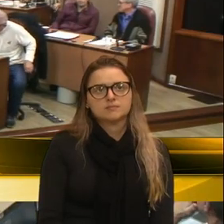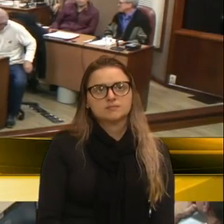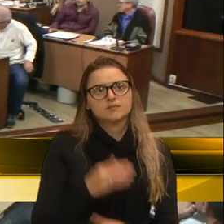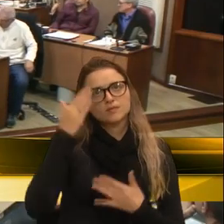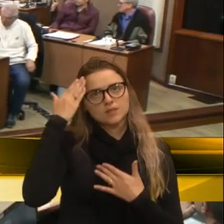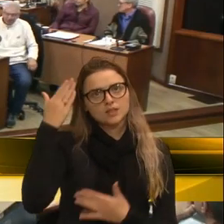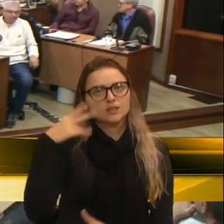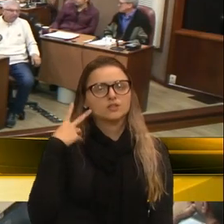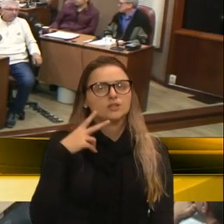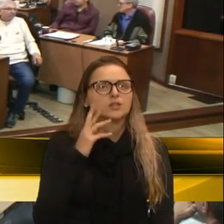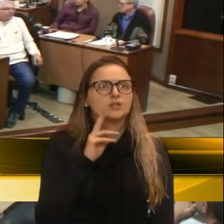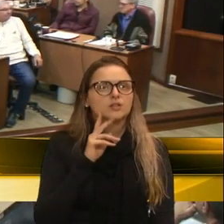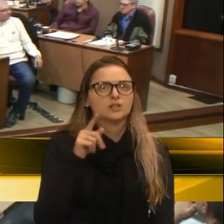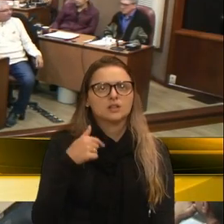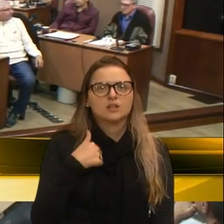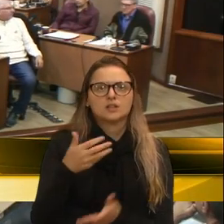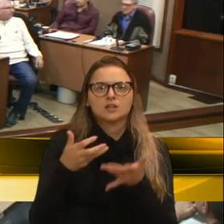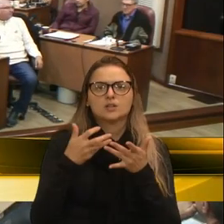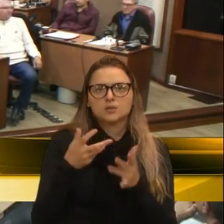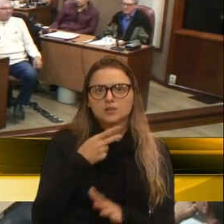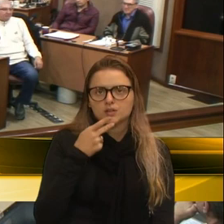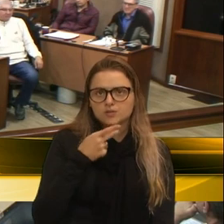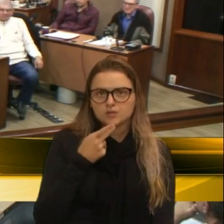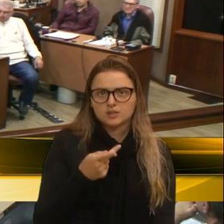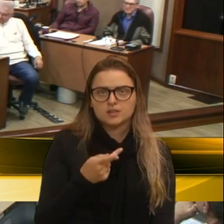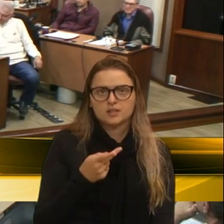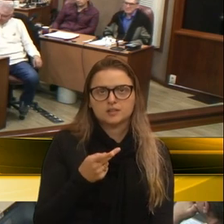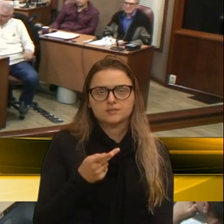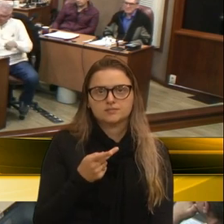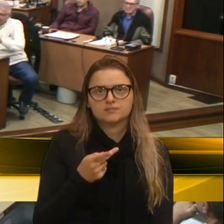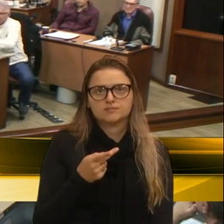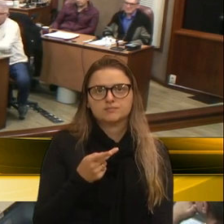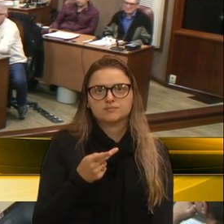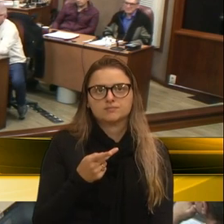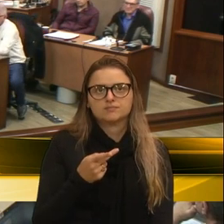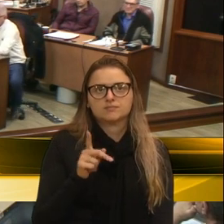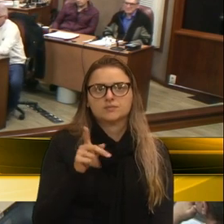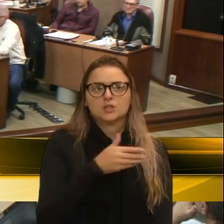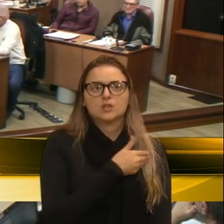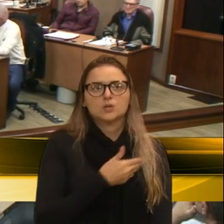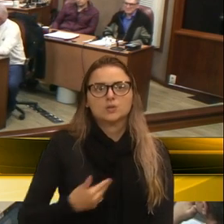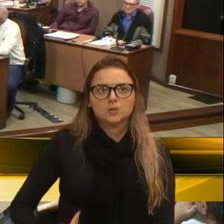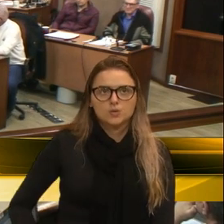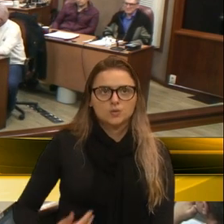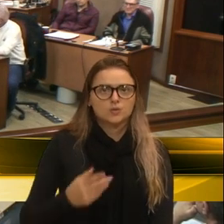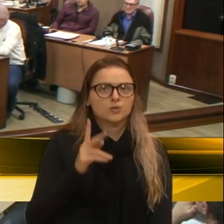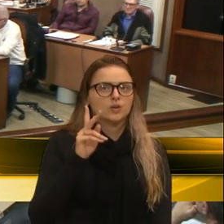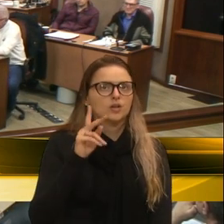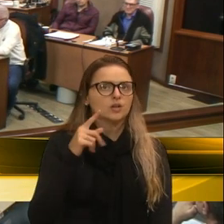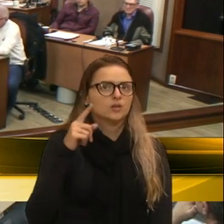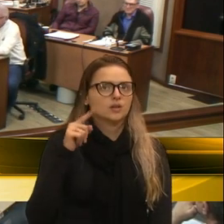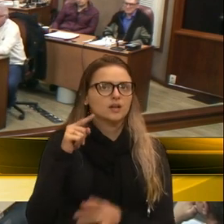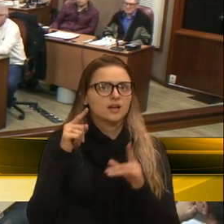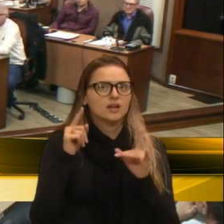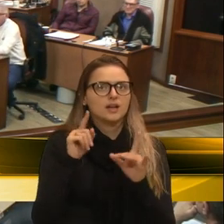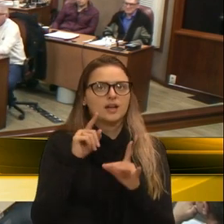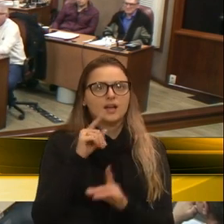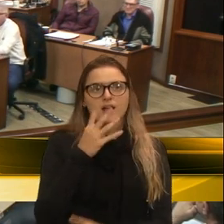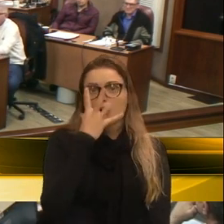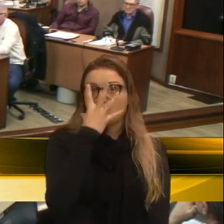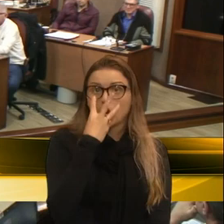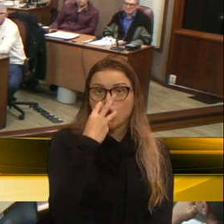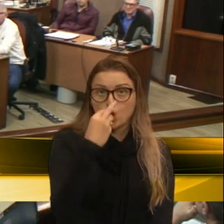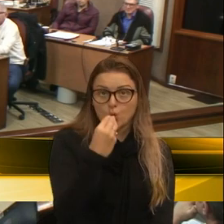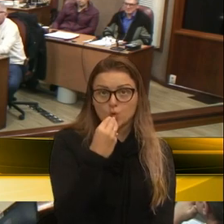Eu quero dizer o seguinte, que esse governo é muito lobo vestido de cordeiro.